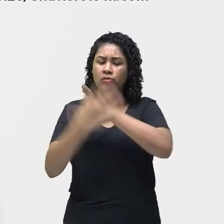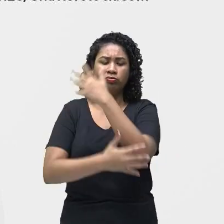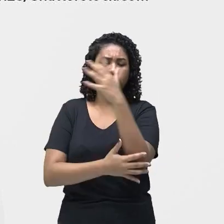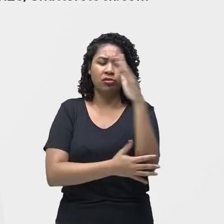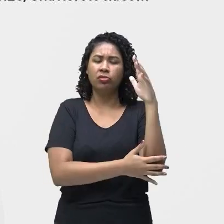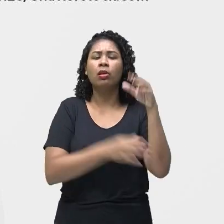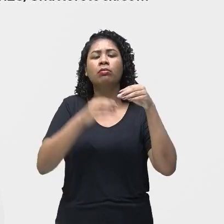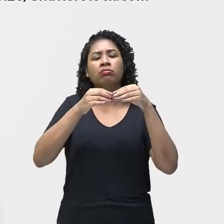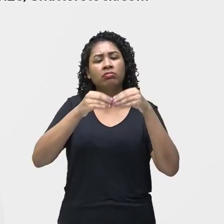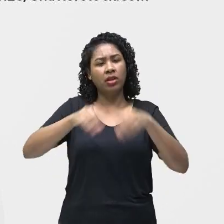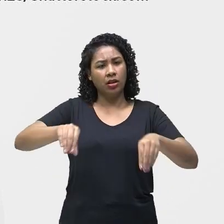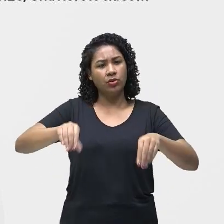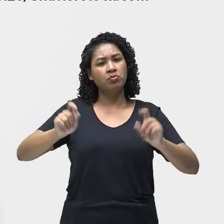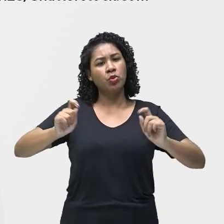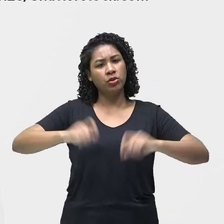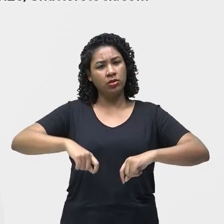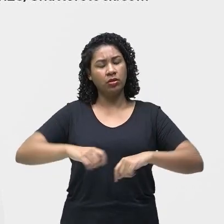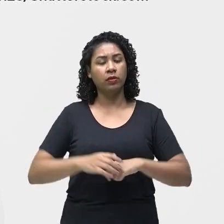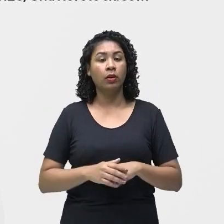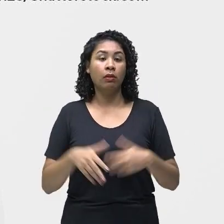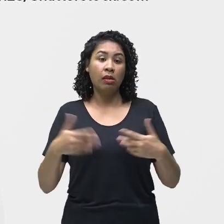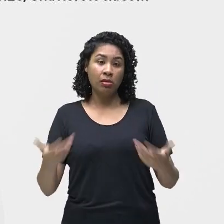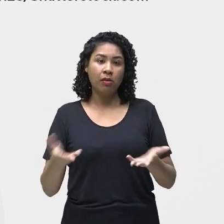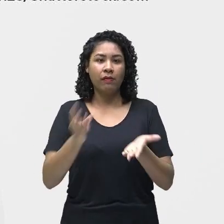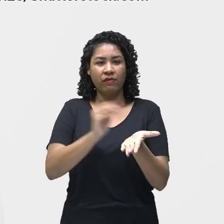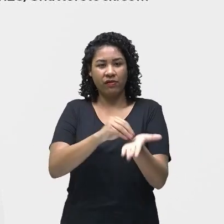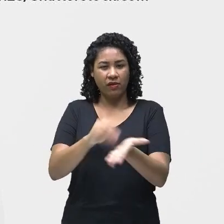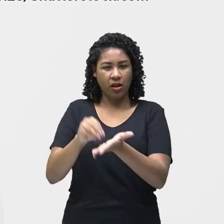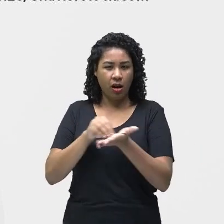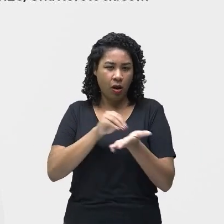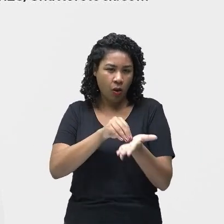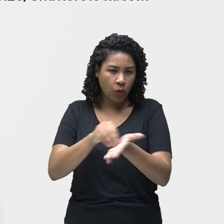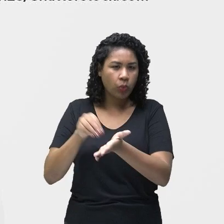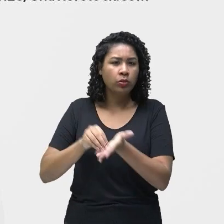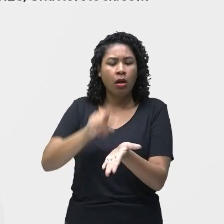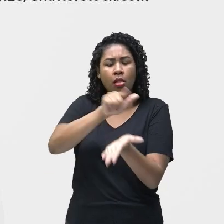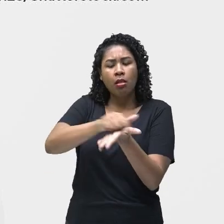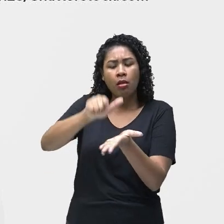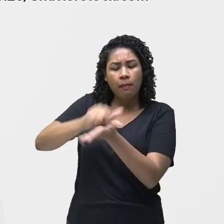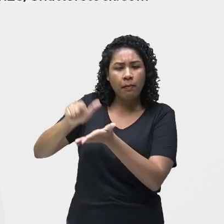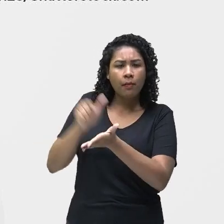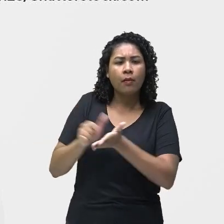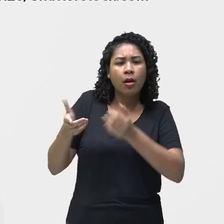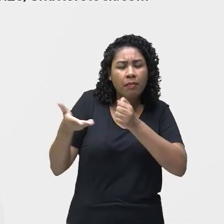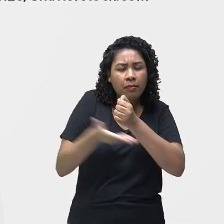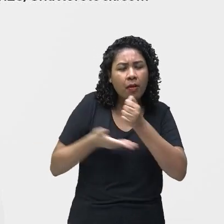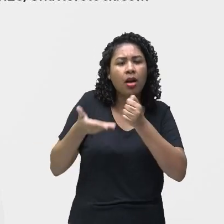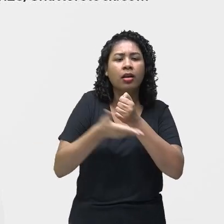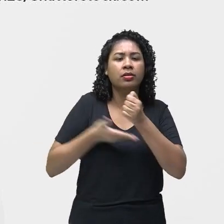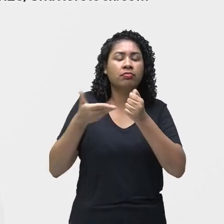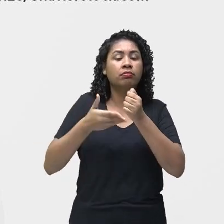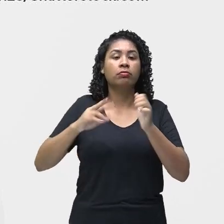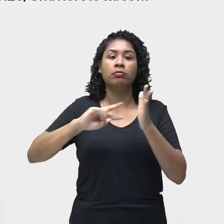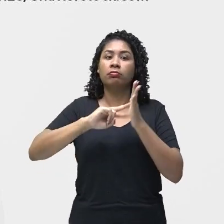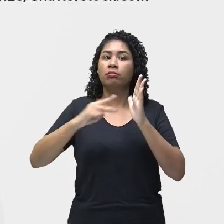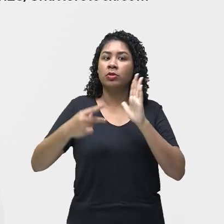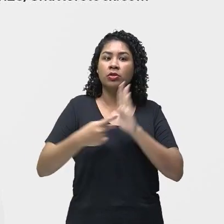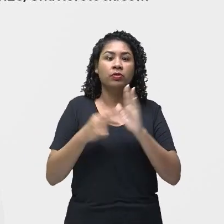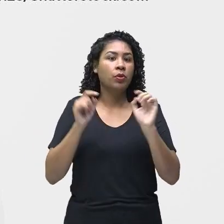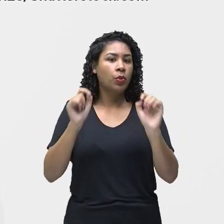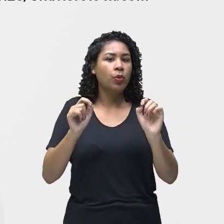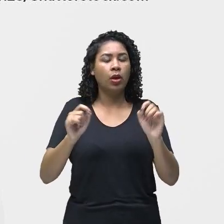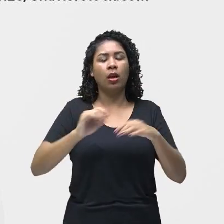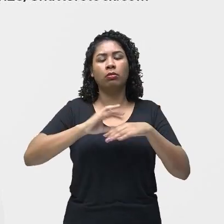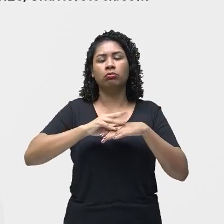a falta de saneamento básico, ela está inteiramente relacionada com o aparecimento de